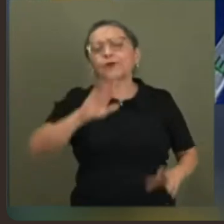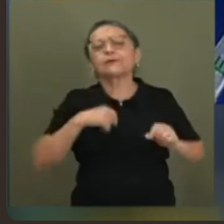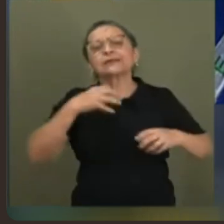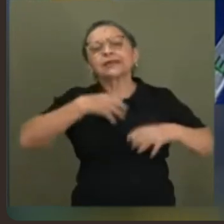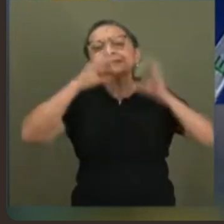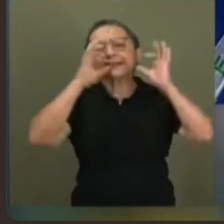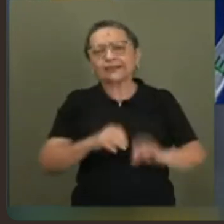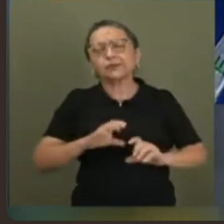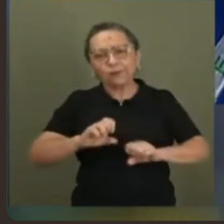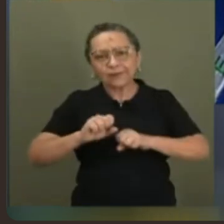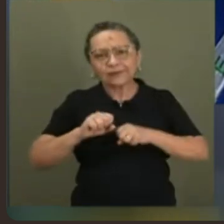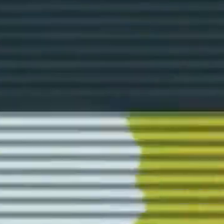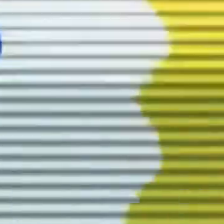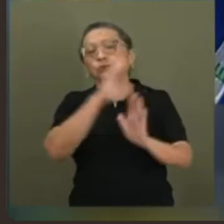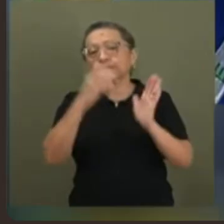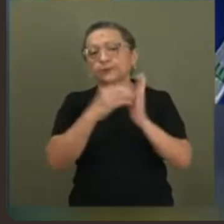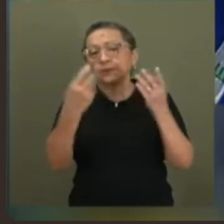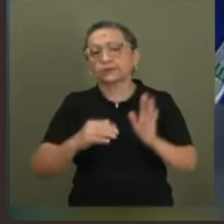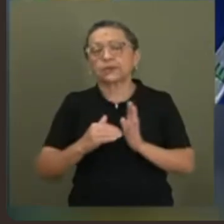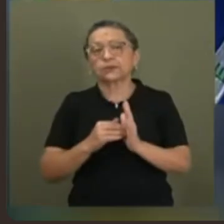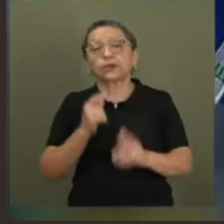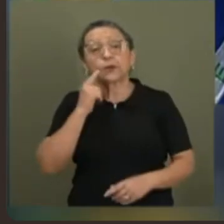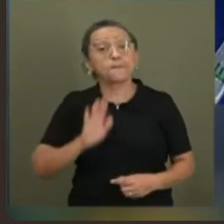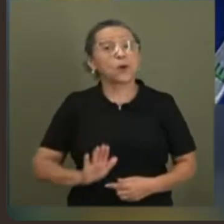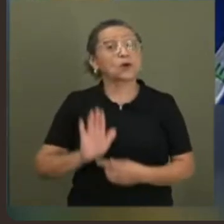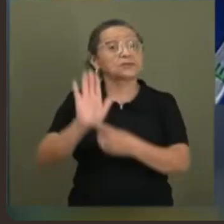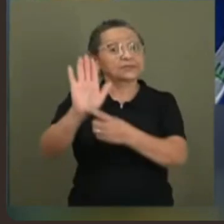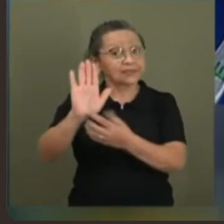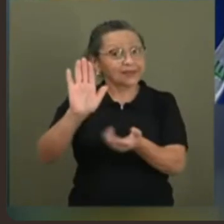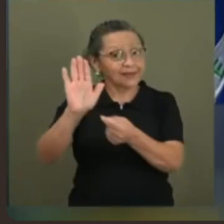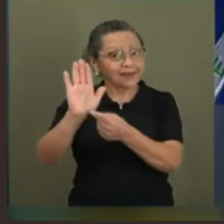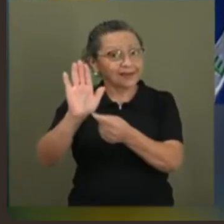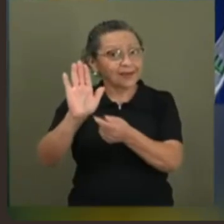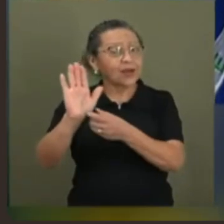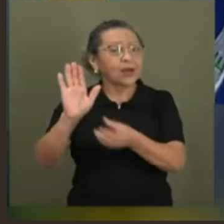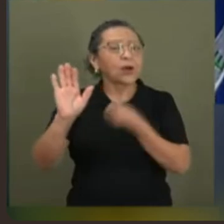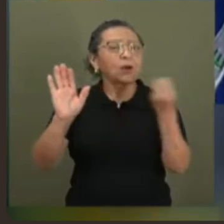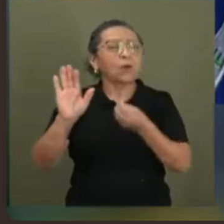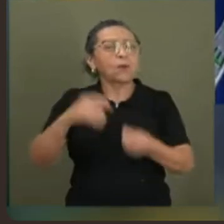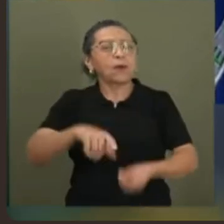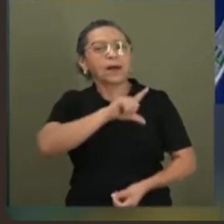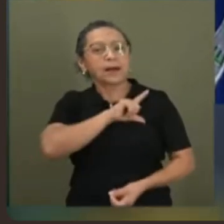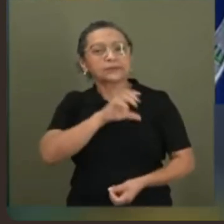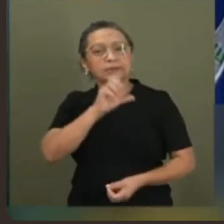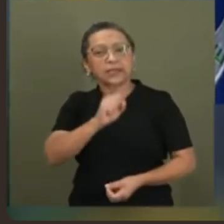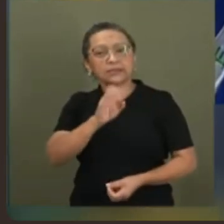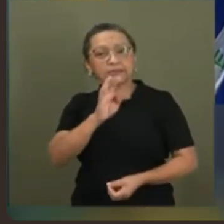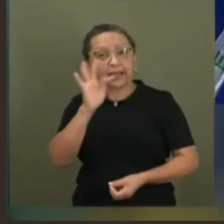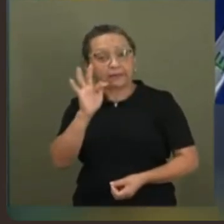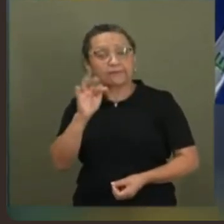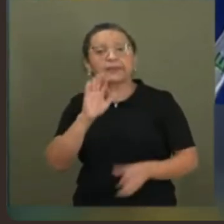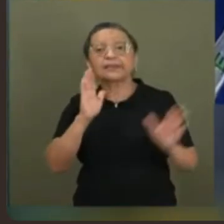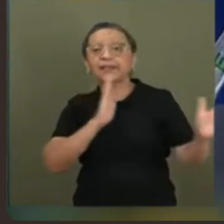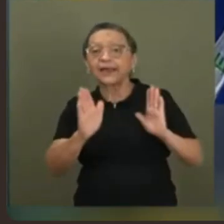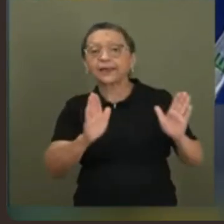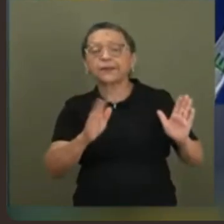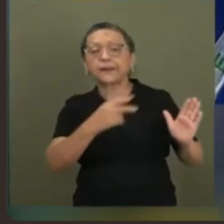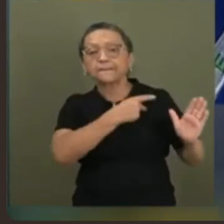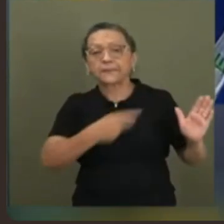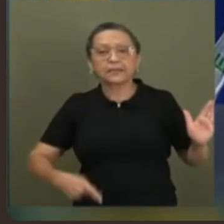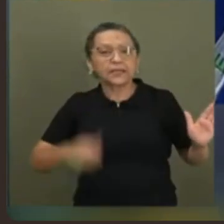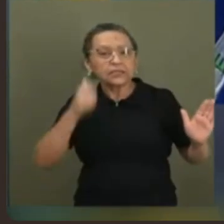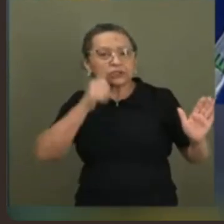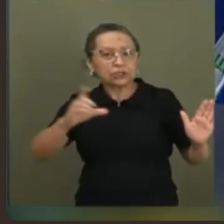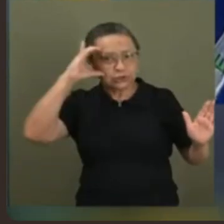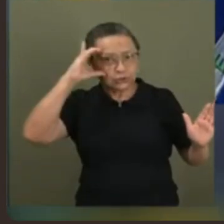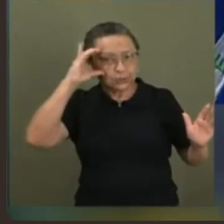Você pode ser certeza que eu vou defender a sua honra aqui. Quero mostrar aqui pra você, cidadão brasileiro, como é que era o STF na época da Dilma, tá? Vou mostrar pra vocês aqui